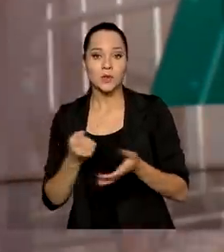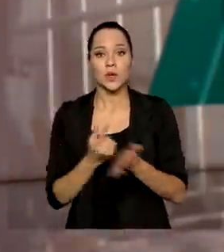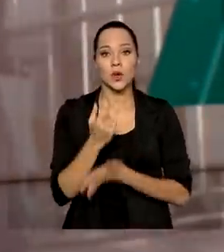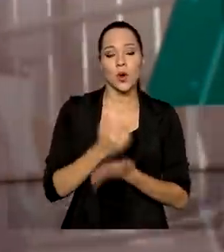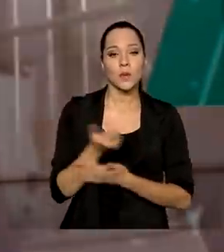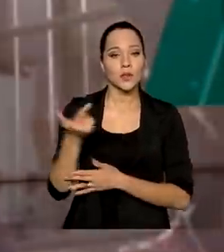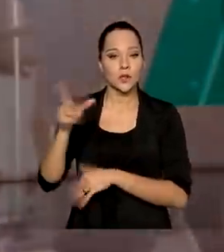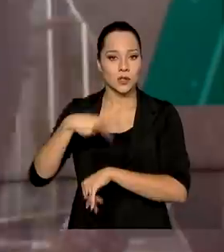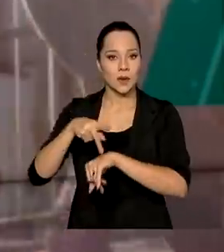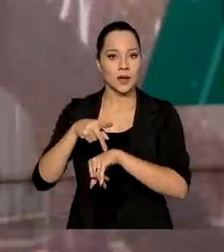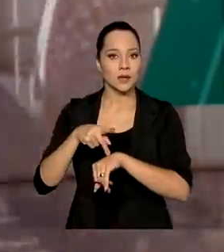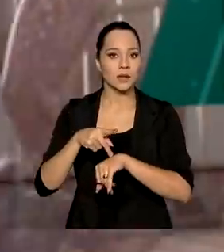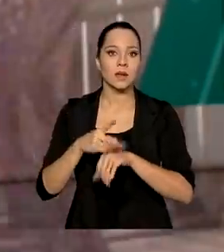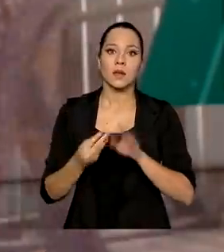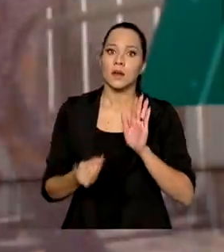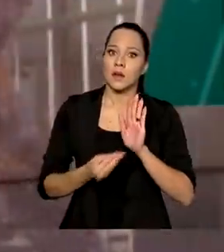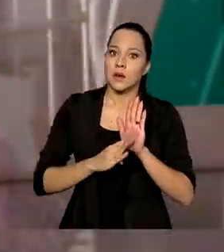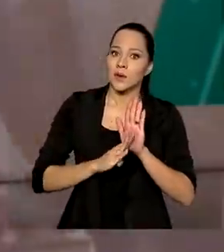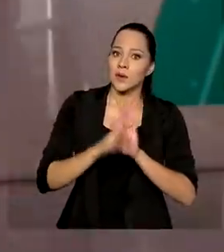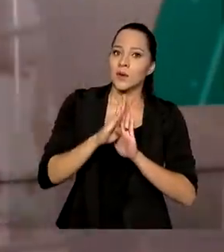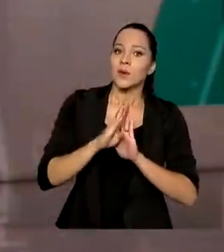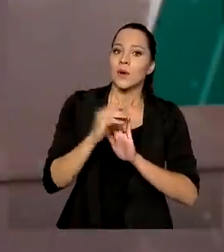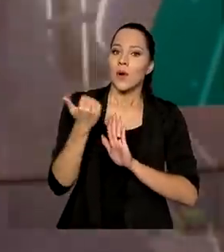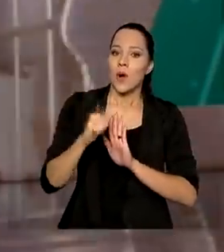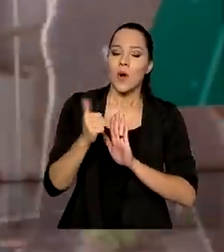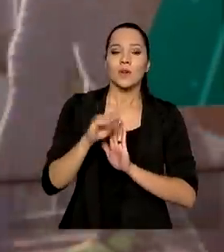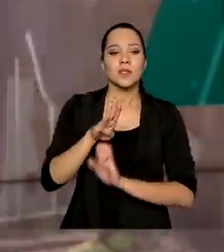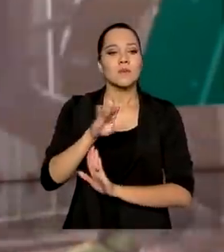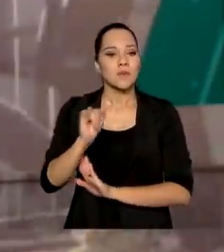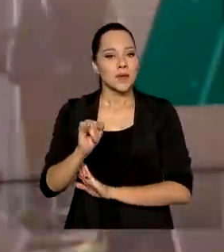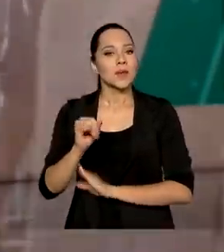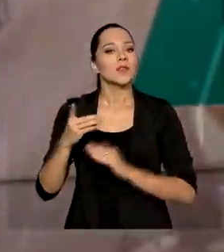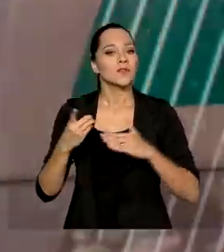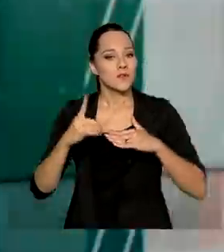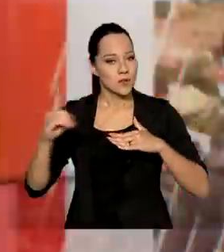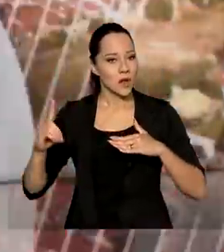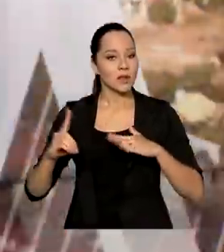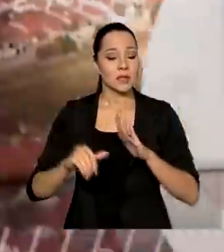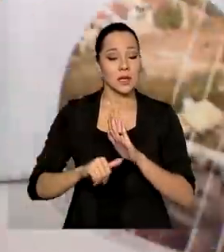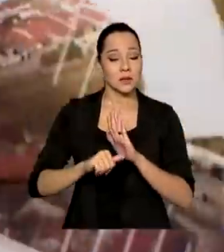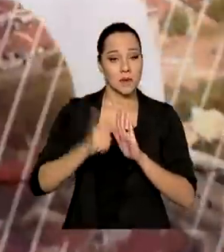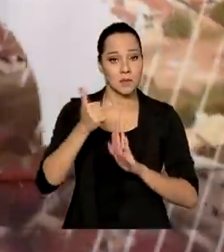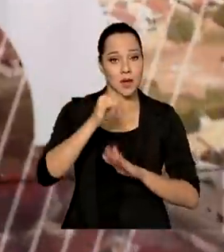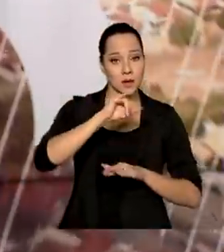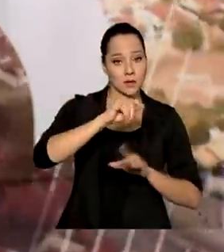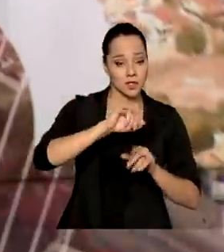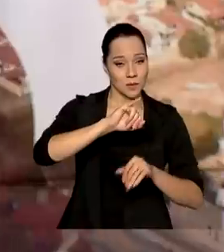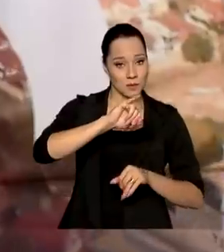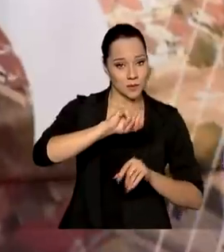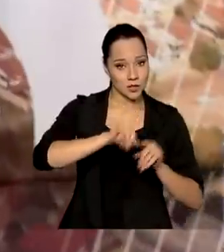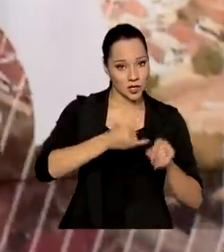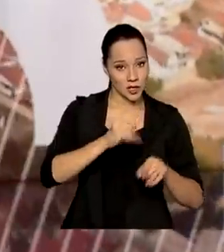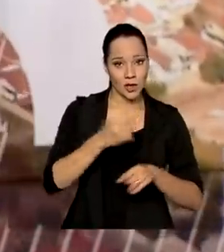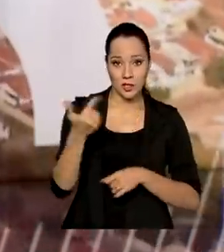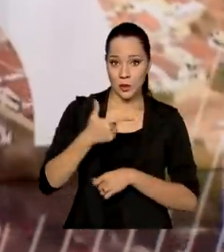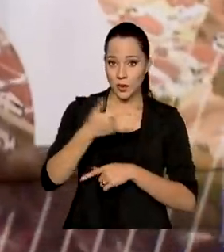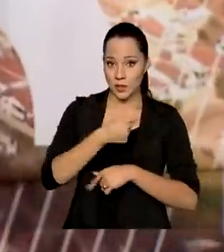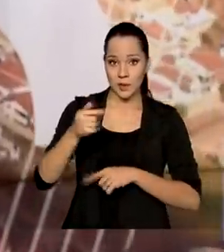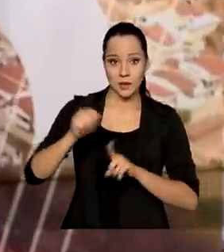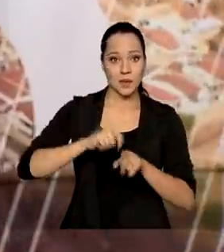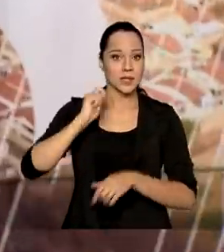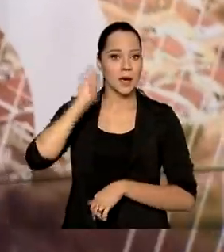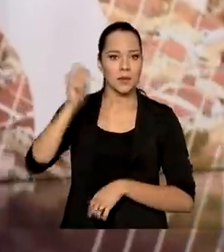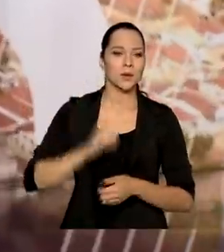do exterior, registrou um saldo positivo de mais de 11 bilhões de dólares entre 1º de janeiro e a segunda semana de abril.